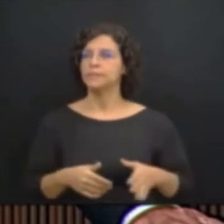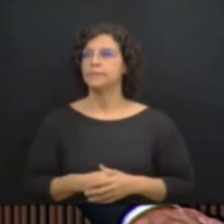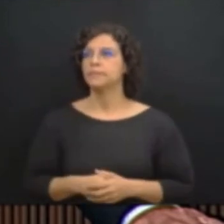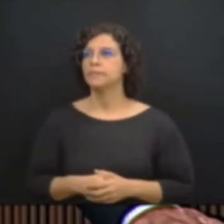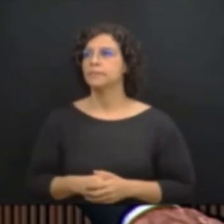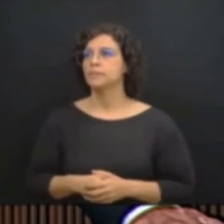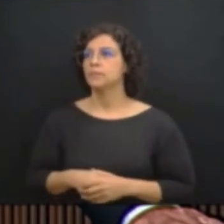O tempo dirá.